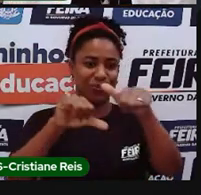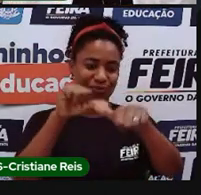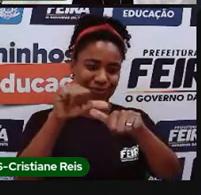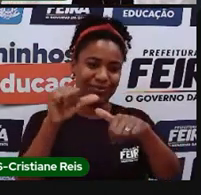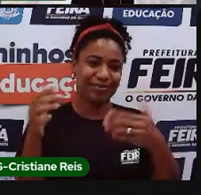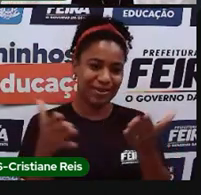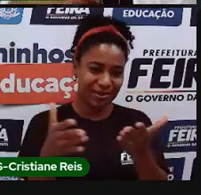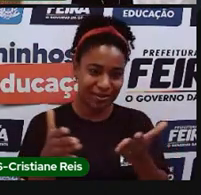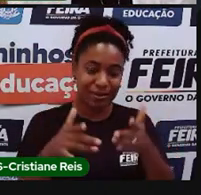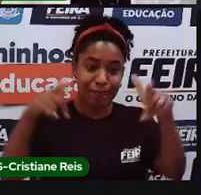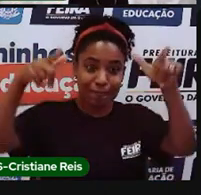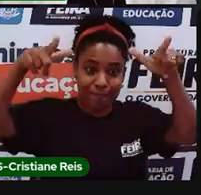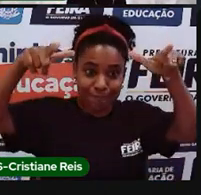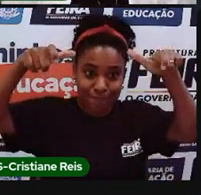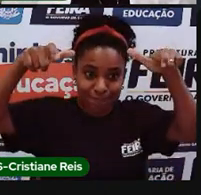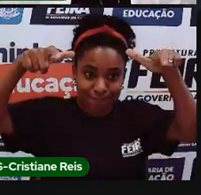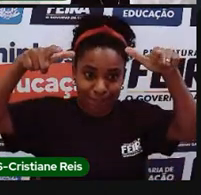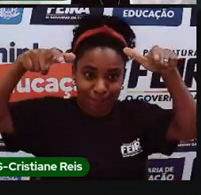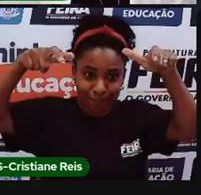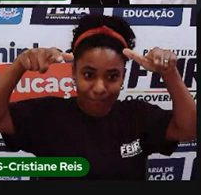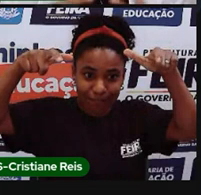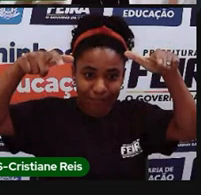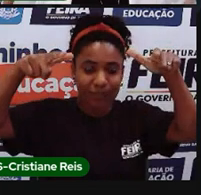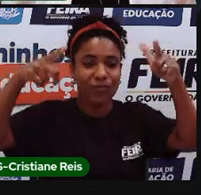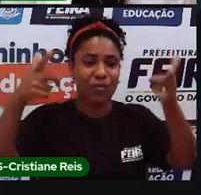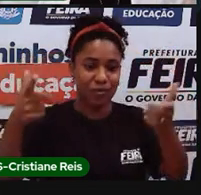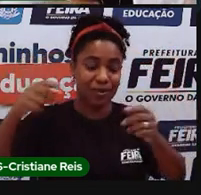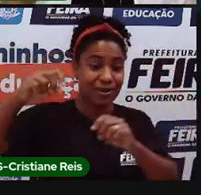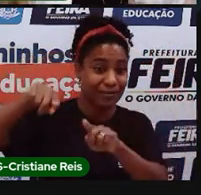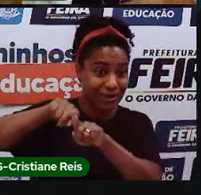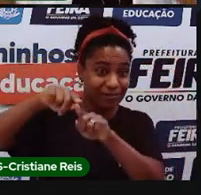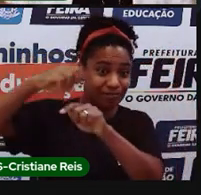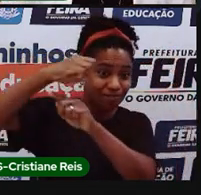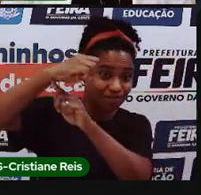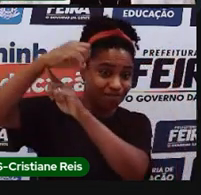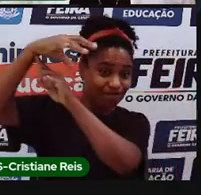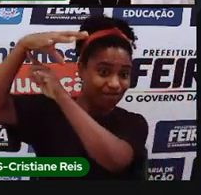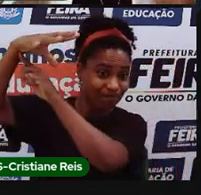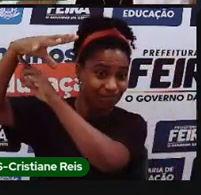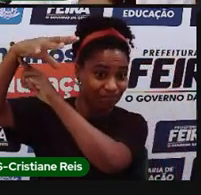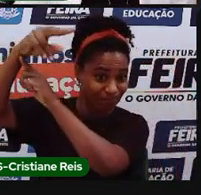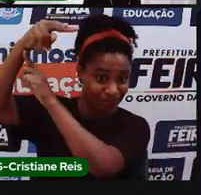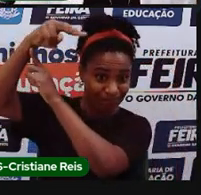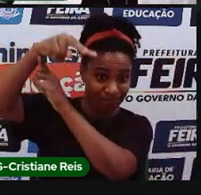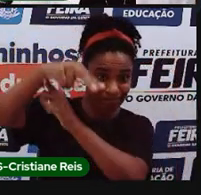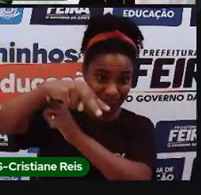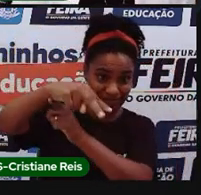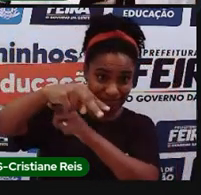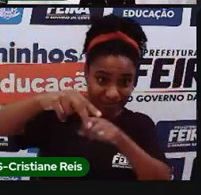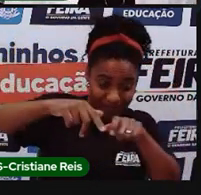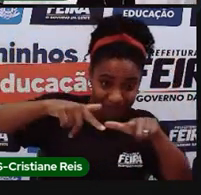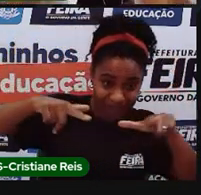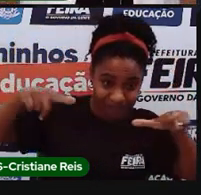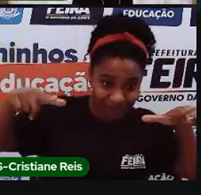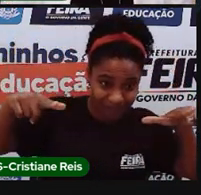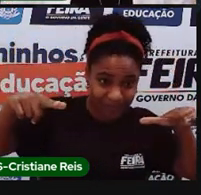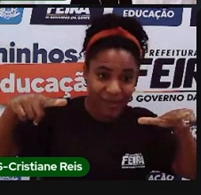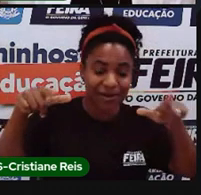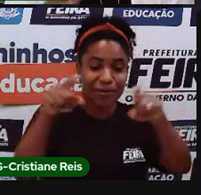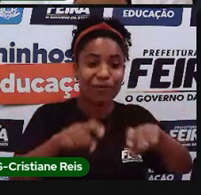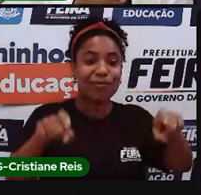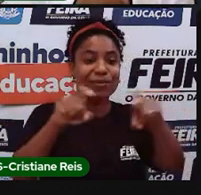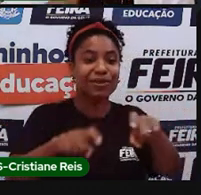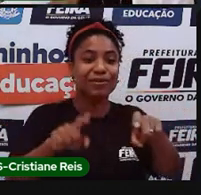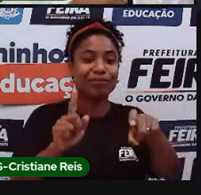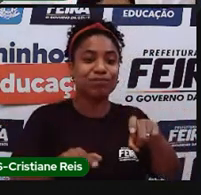vieram as fotografias aéreas e agora as imagens de satélites melhoram mais. Mas como é que isso chega, né, até o computadorzinho da casa da gente? Ou